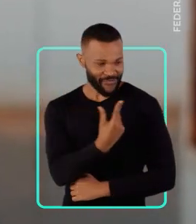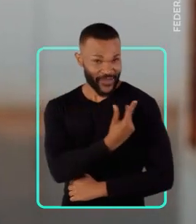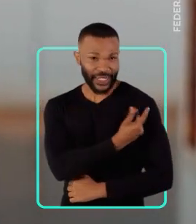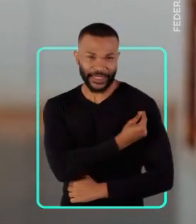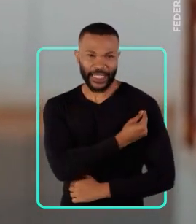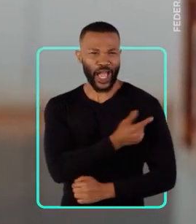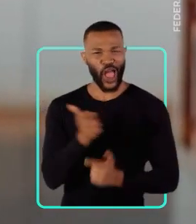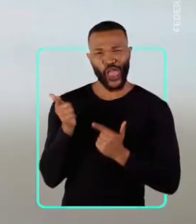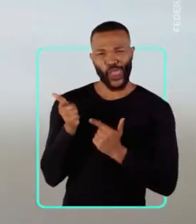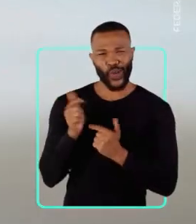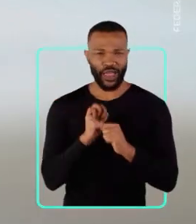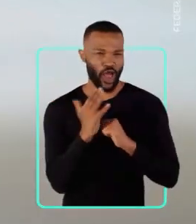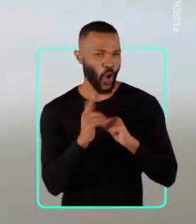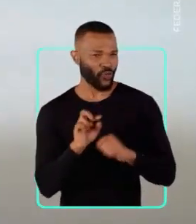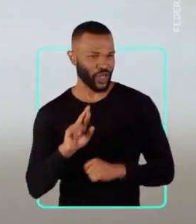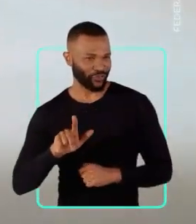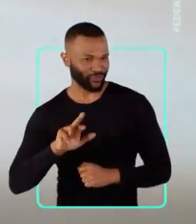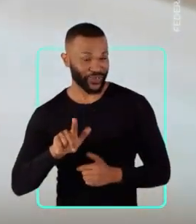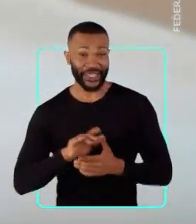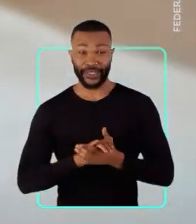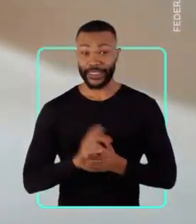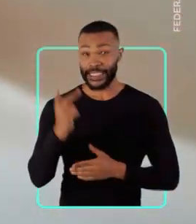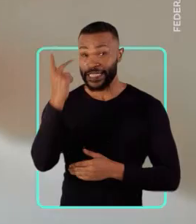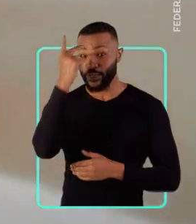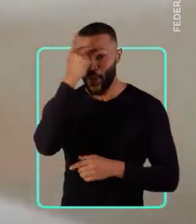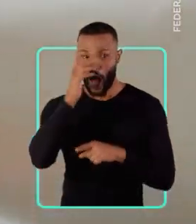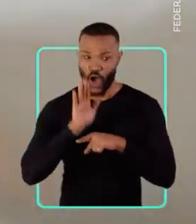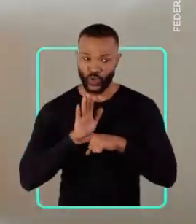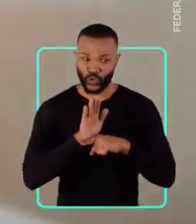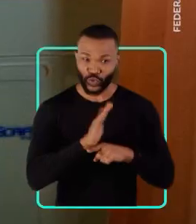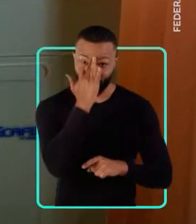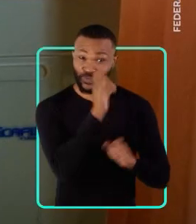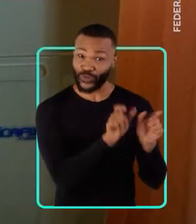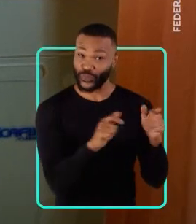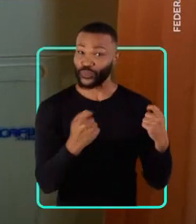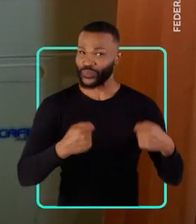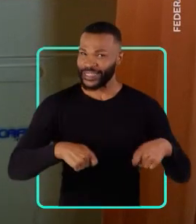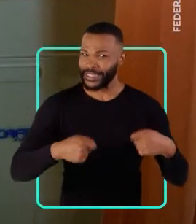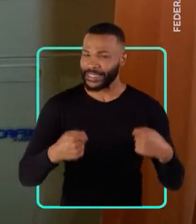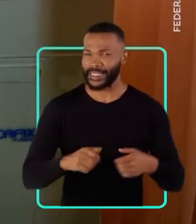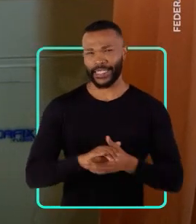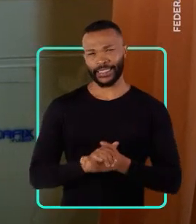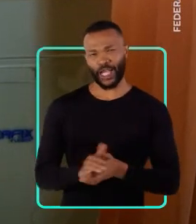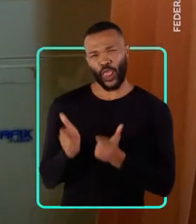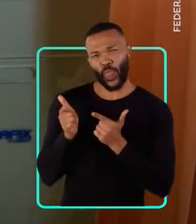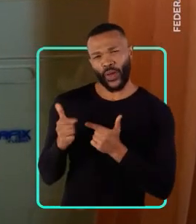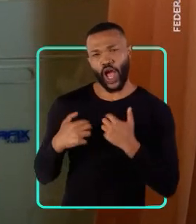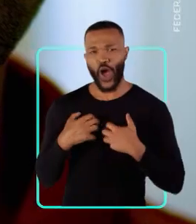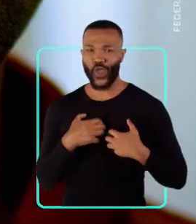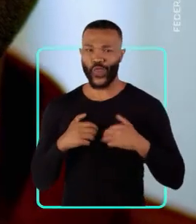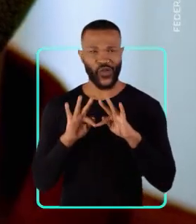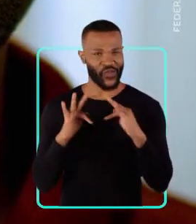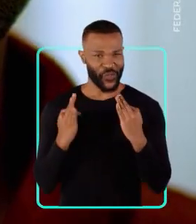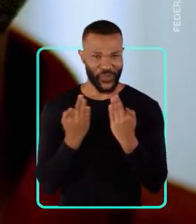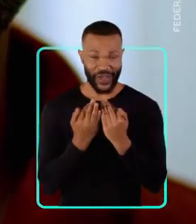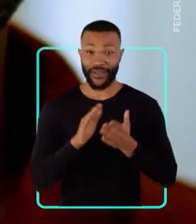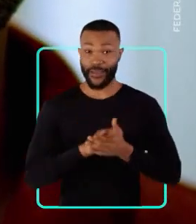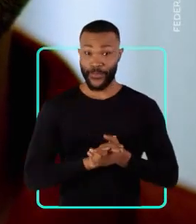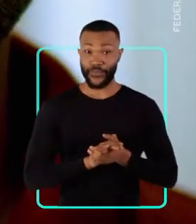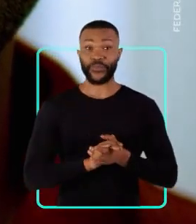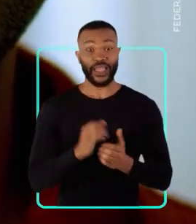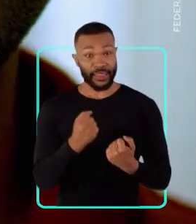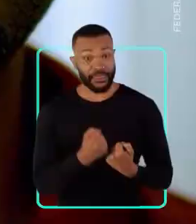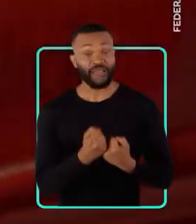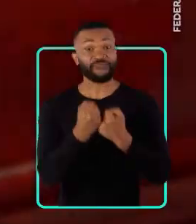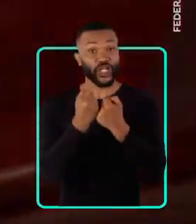Não debocha da pandemia. São Paulo estende a mão a quem precisa. Não desdenha da dor das famílias. Defende a